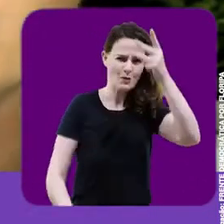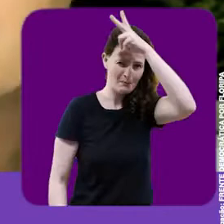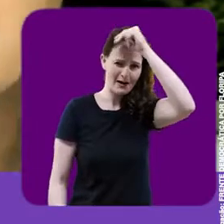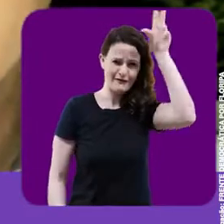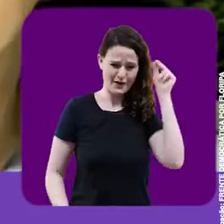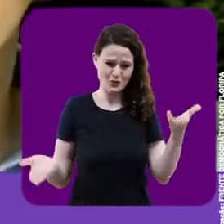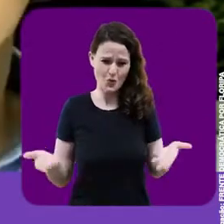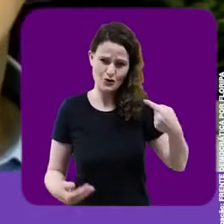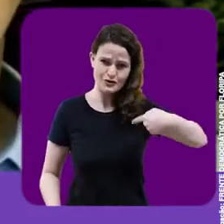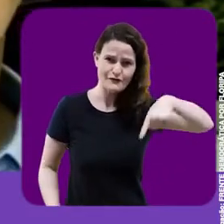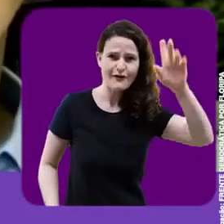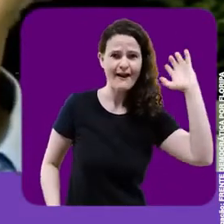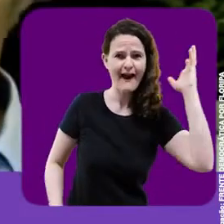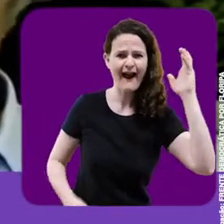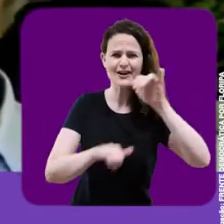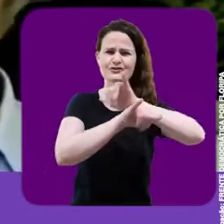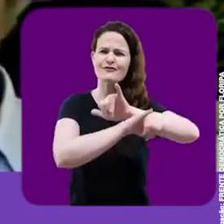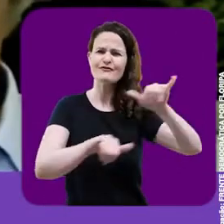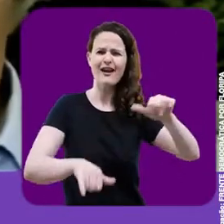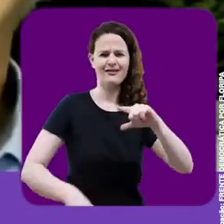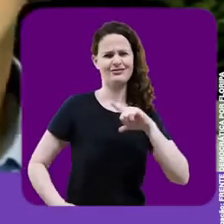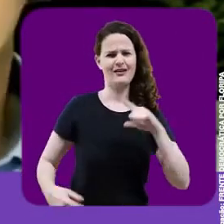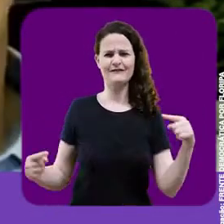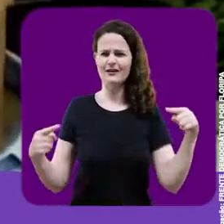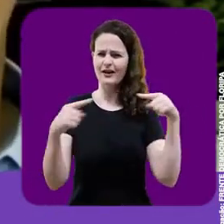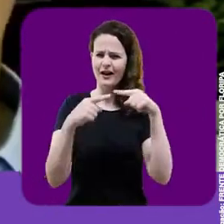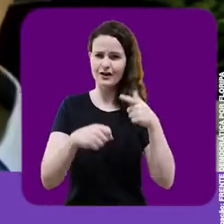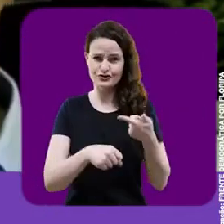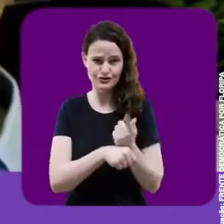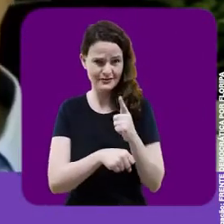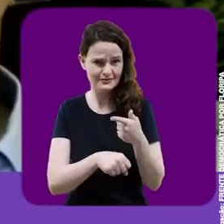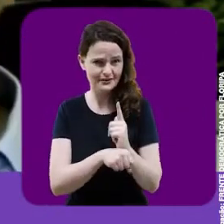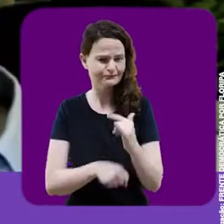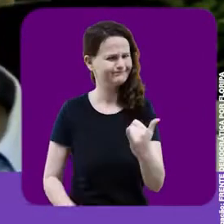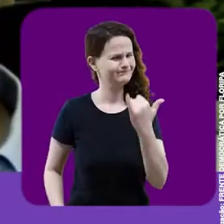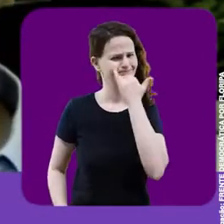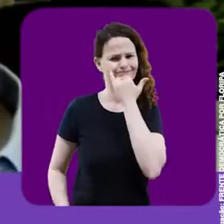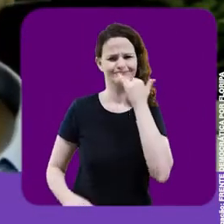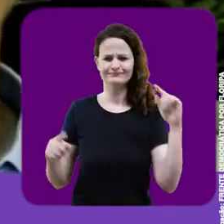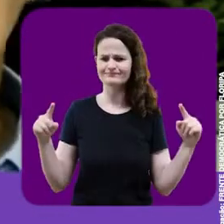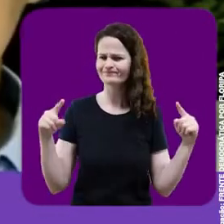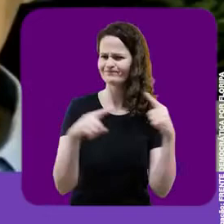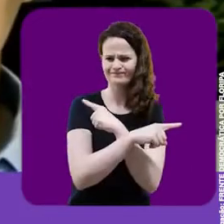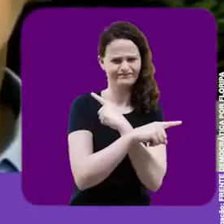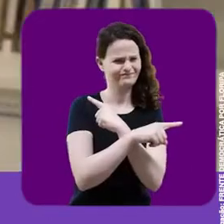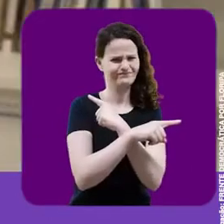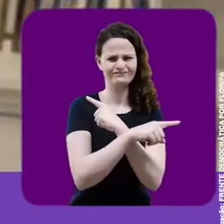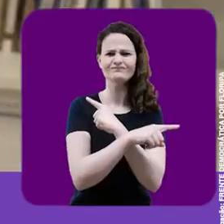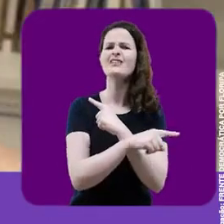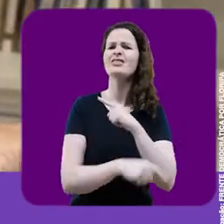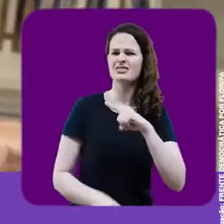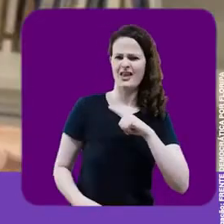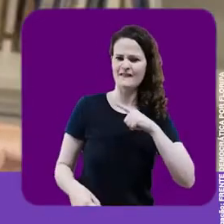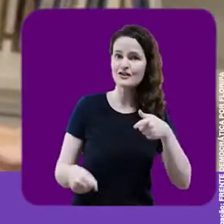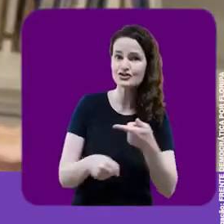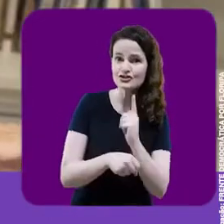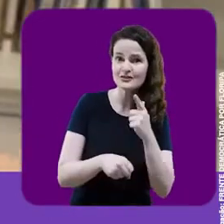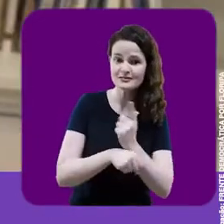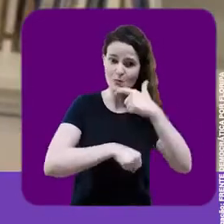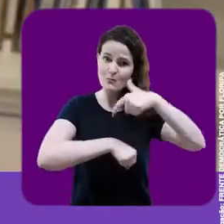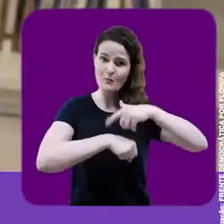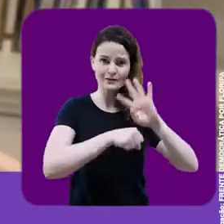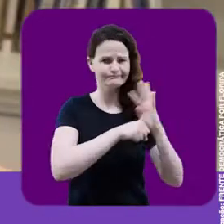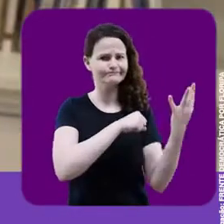prefeito foi hoje narrado dizer que ele foi coerente na sua gestão? O governo foi titubiante, a sua gestão